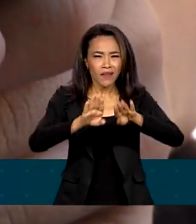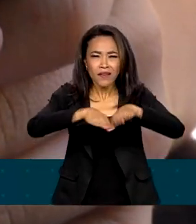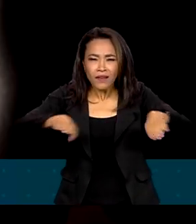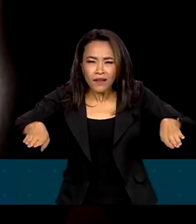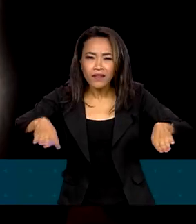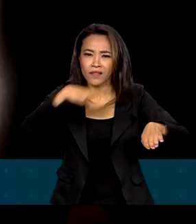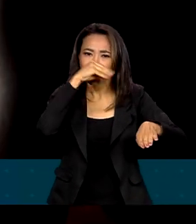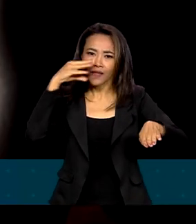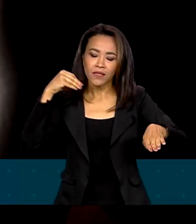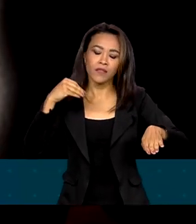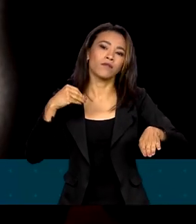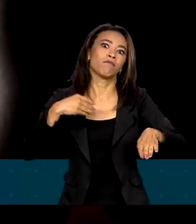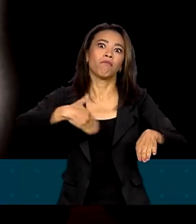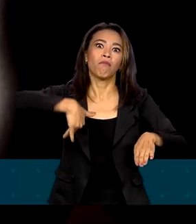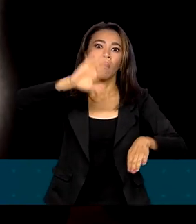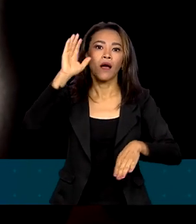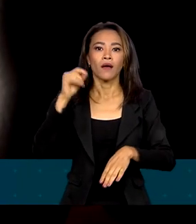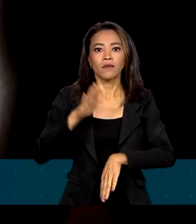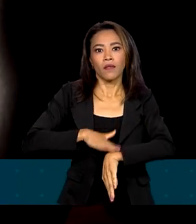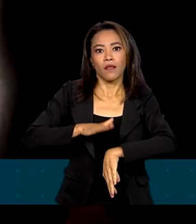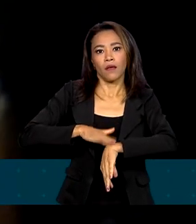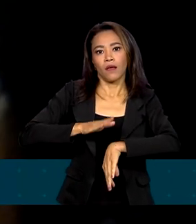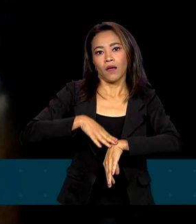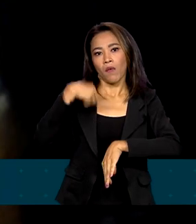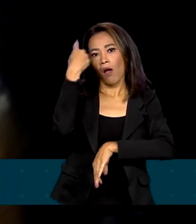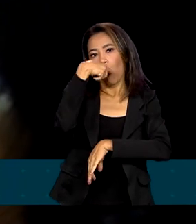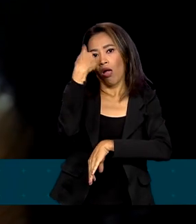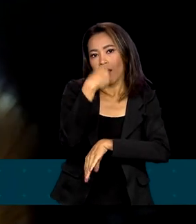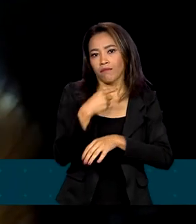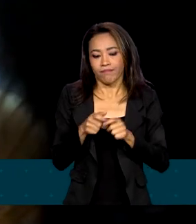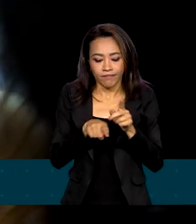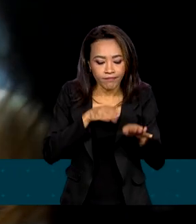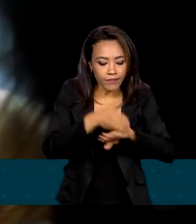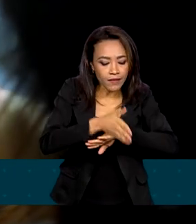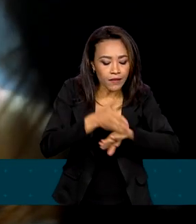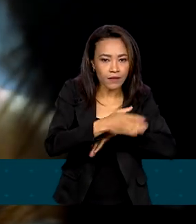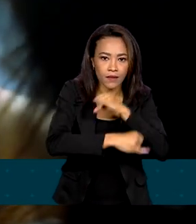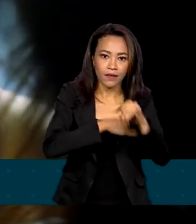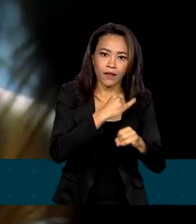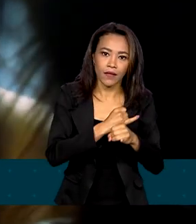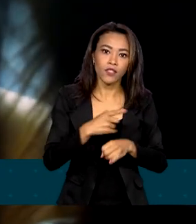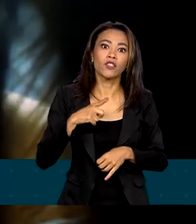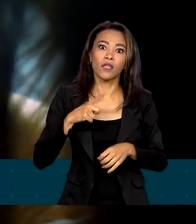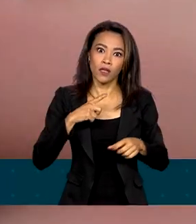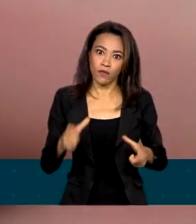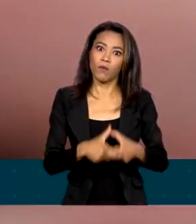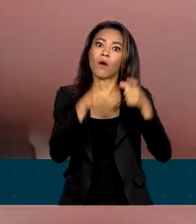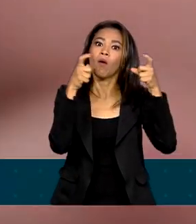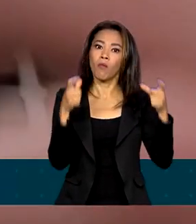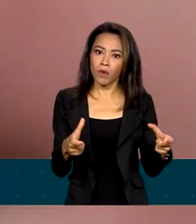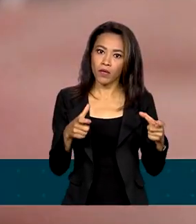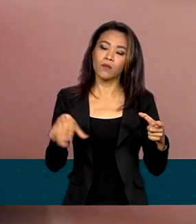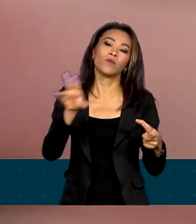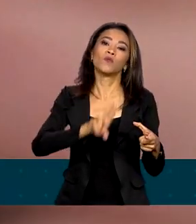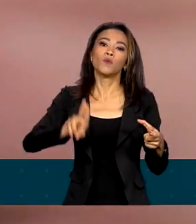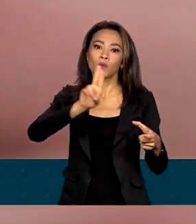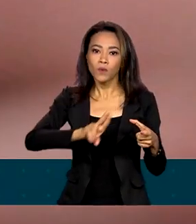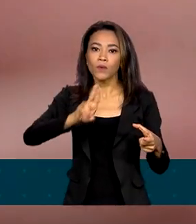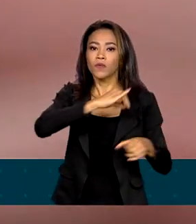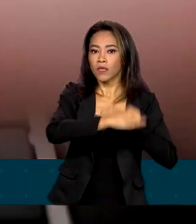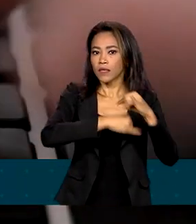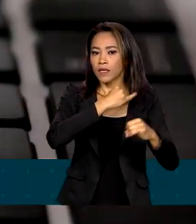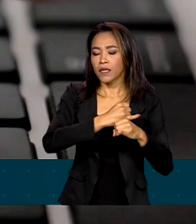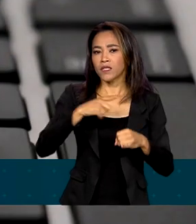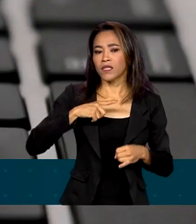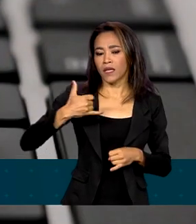adolescentes passaram a ficar mais tempo na internet. Uma pesquisa apontou que houve aumento na proporção de usuários da internet